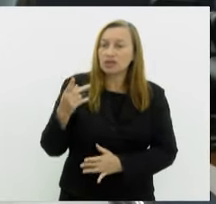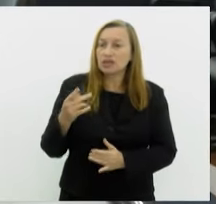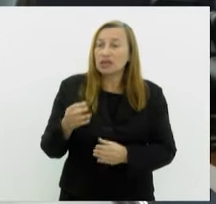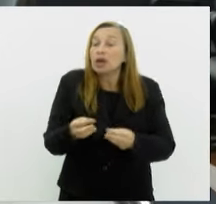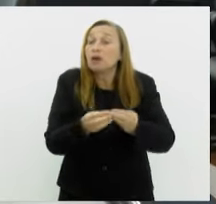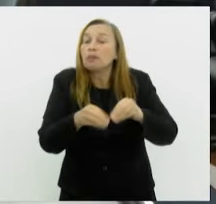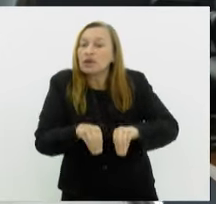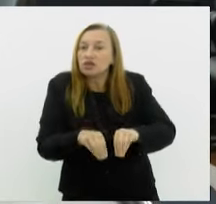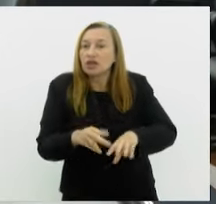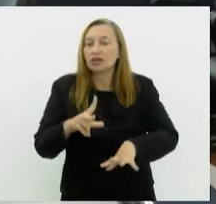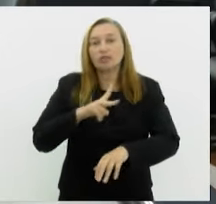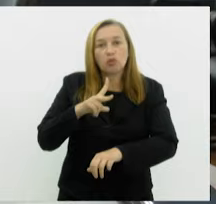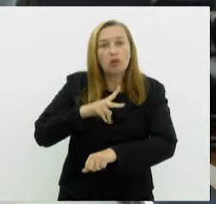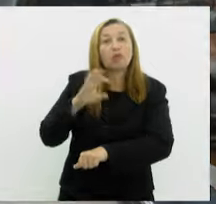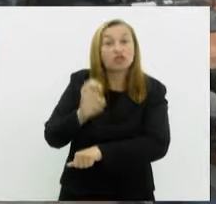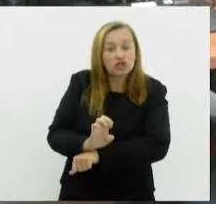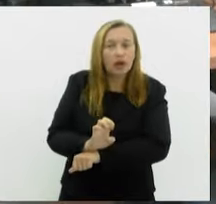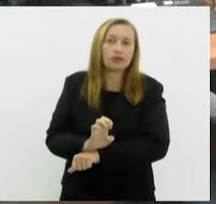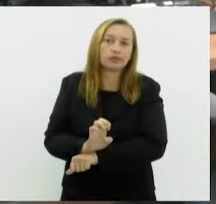ineficiência do estado.